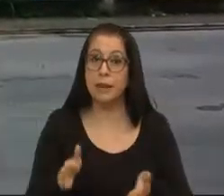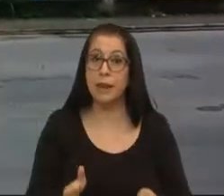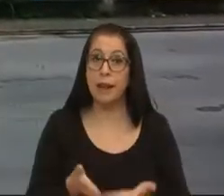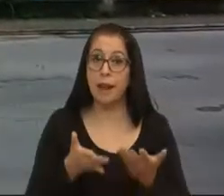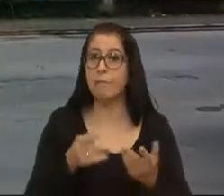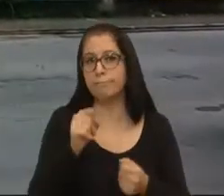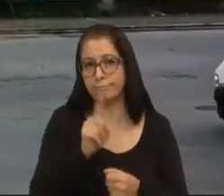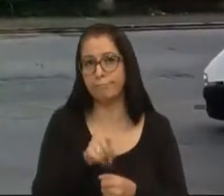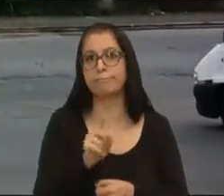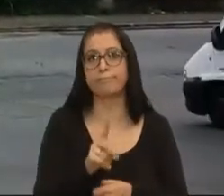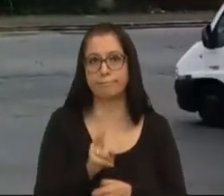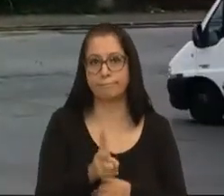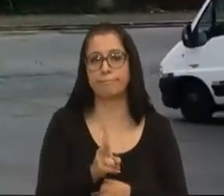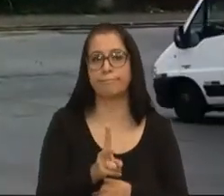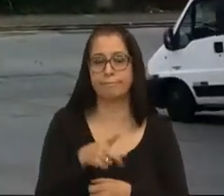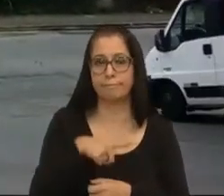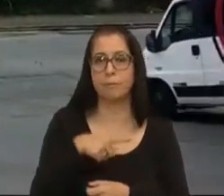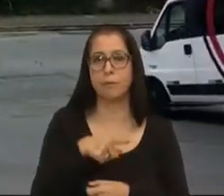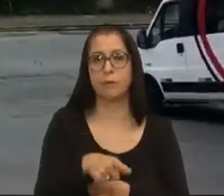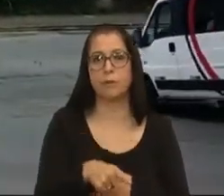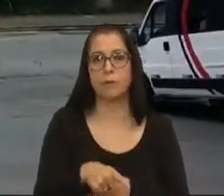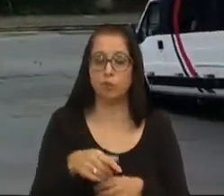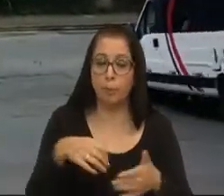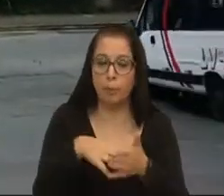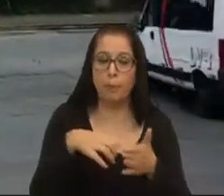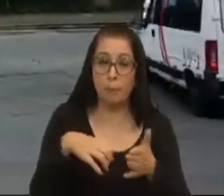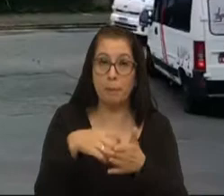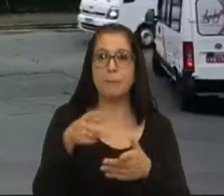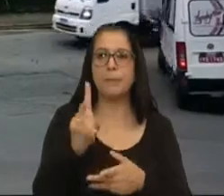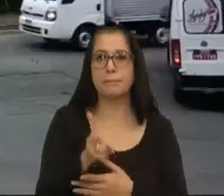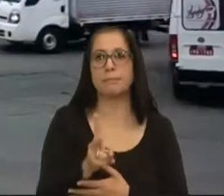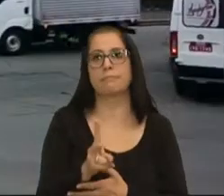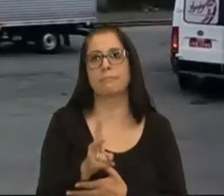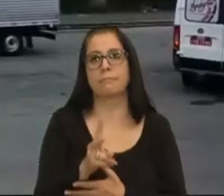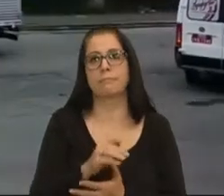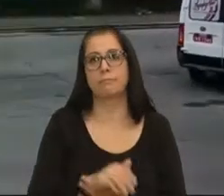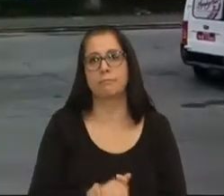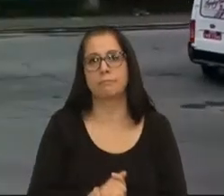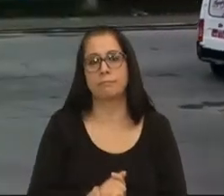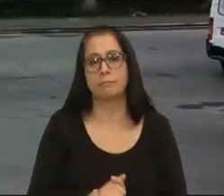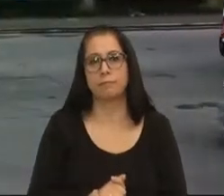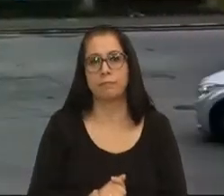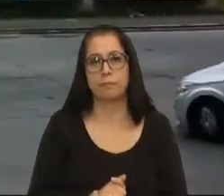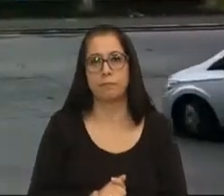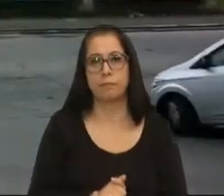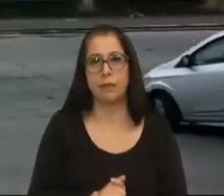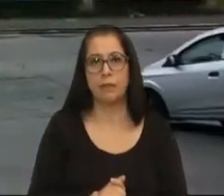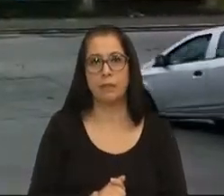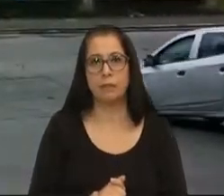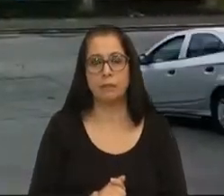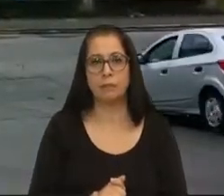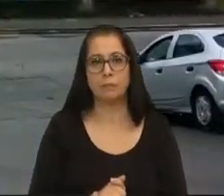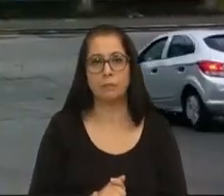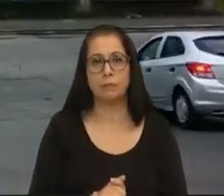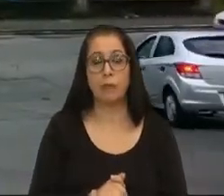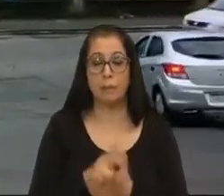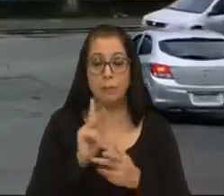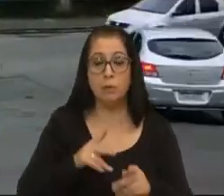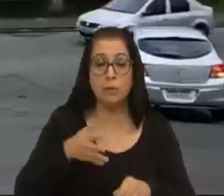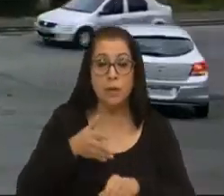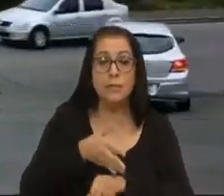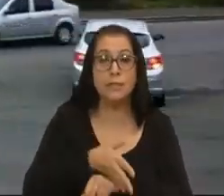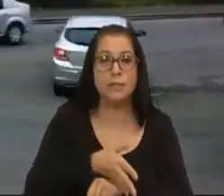em aqueles encostos leves, mas está dando, porque aqueles que acessam